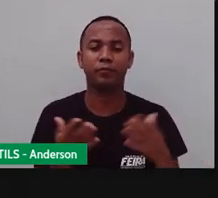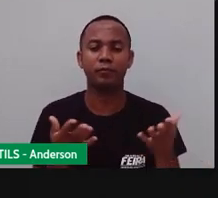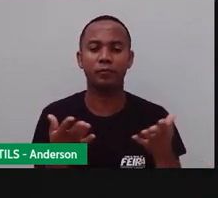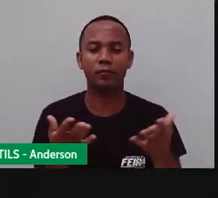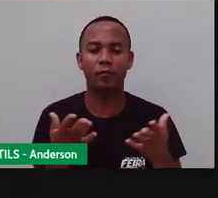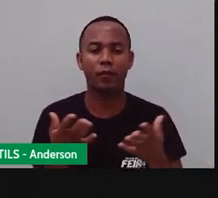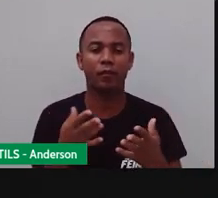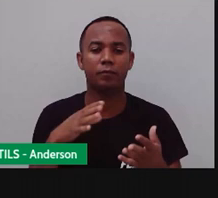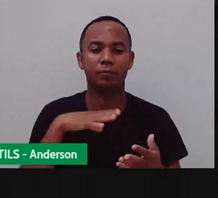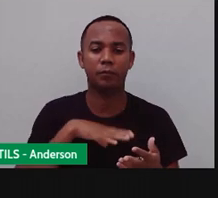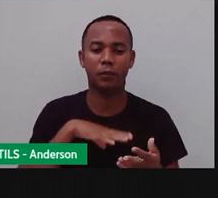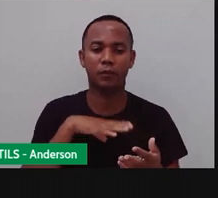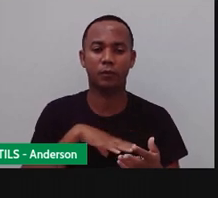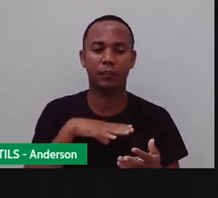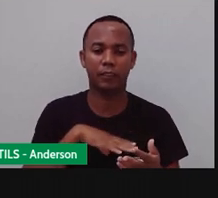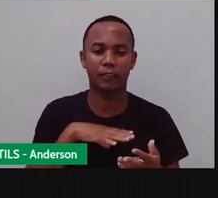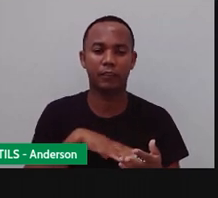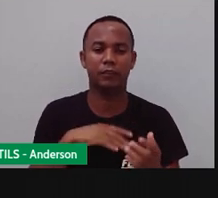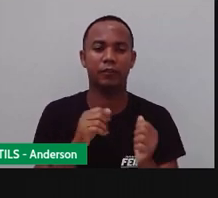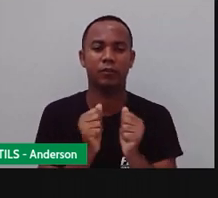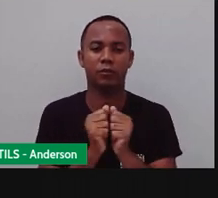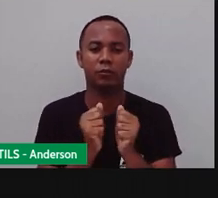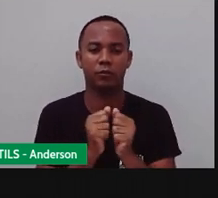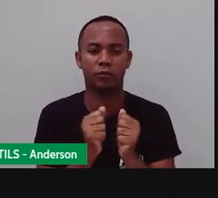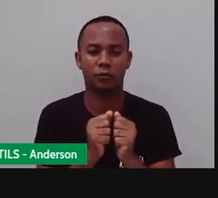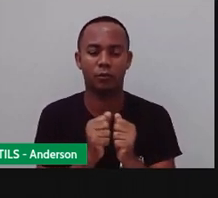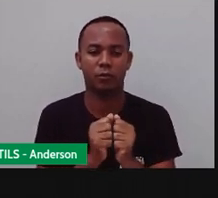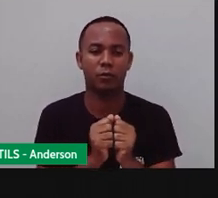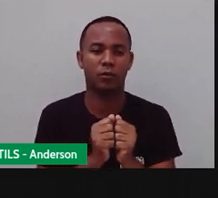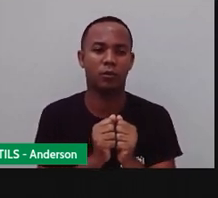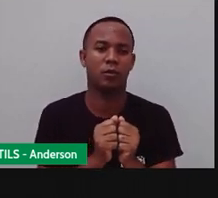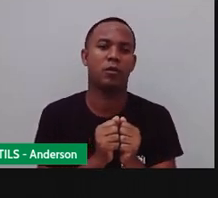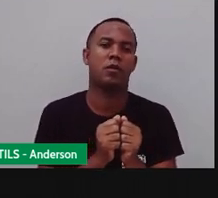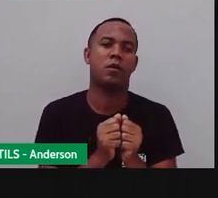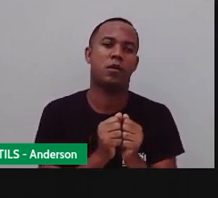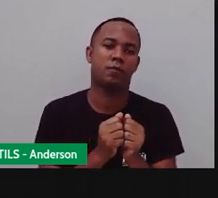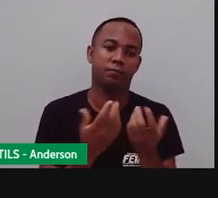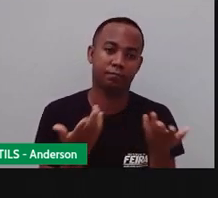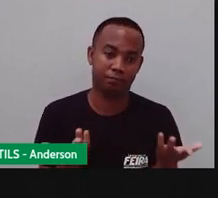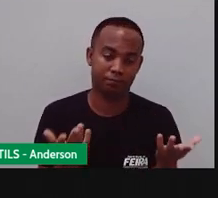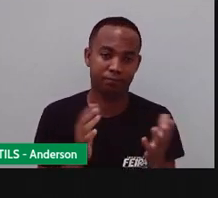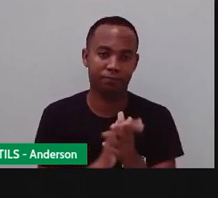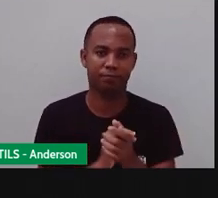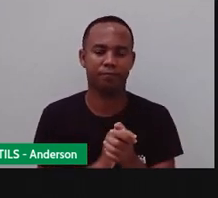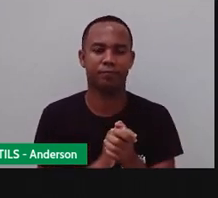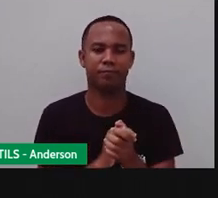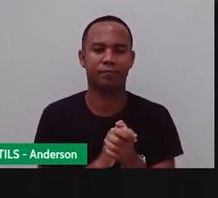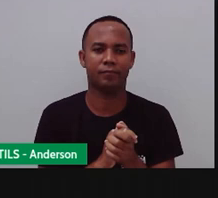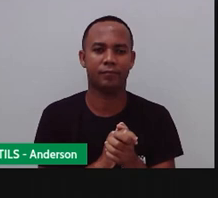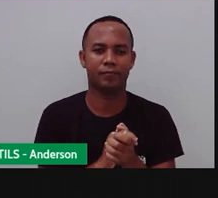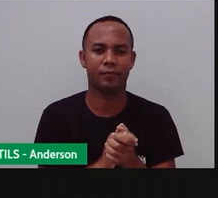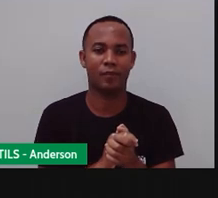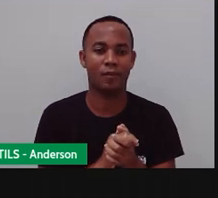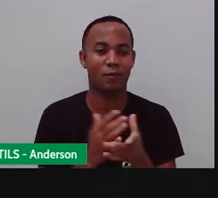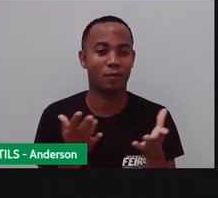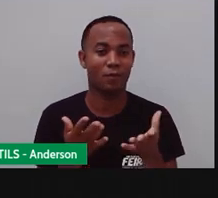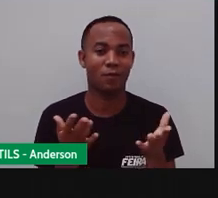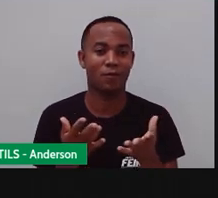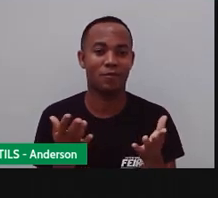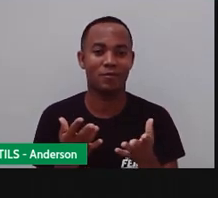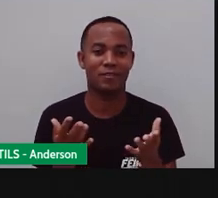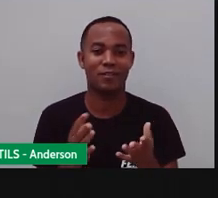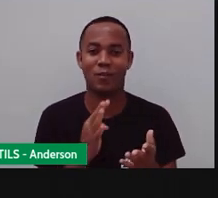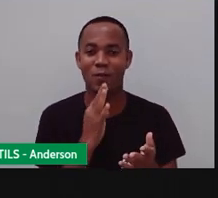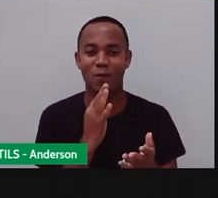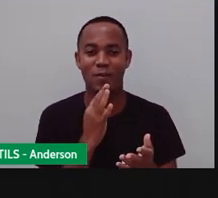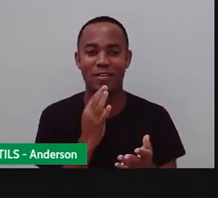Linguagens. Pró Maria e Anderson aqui, mais uma vez, com o terceiro ano, né? Mais uma vez, gente cheio de